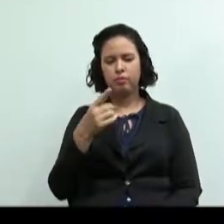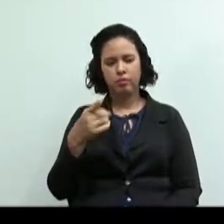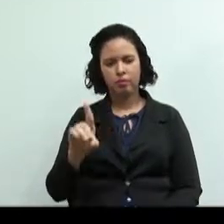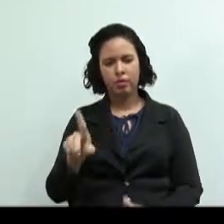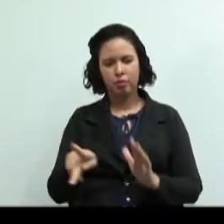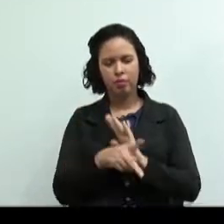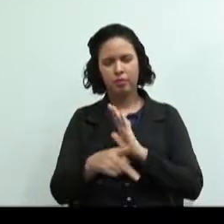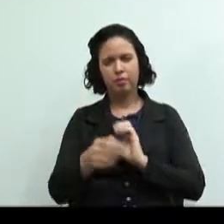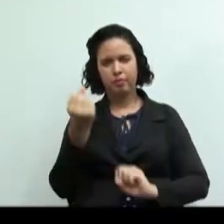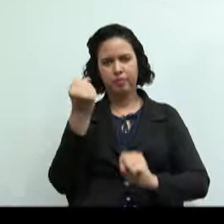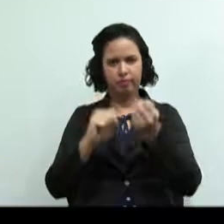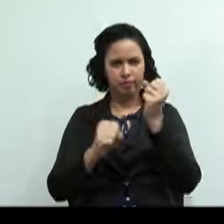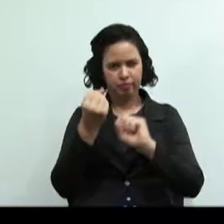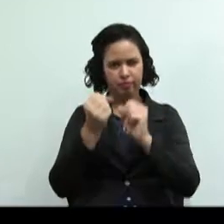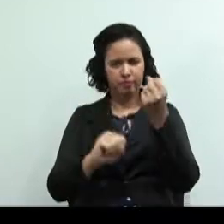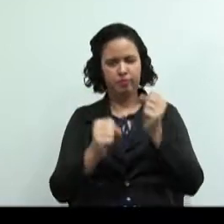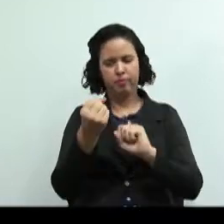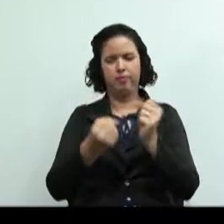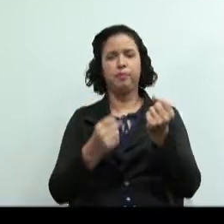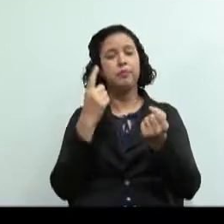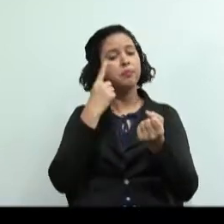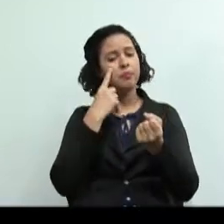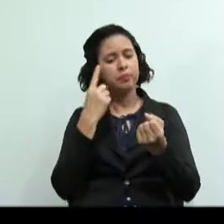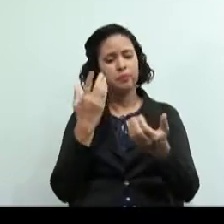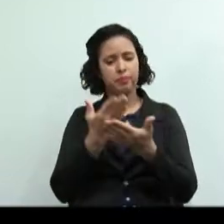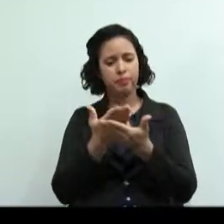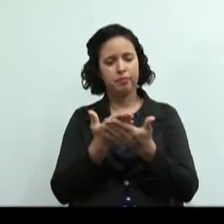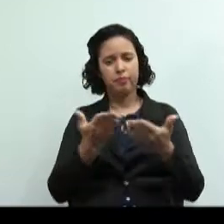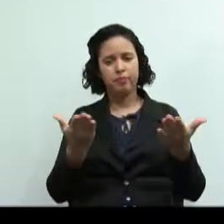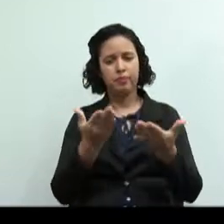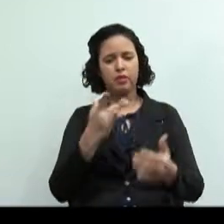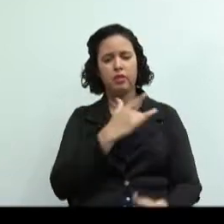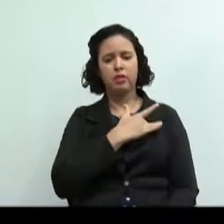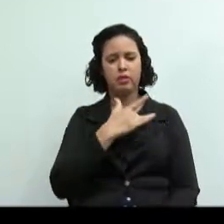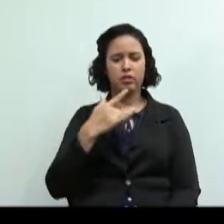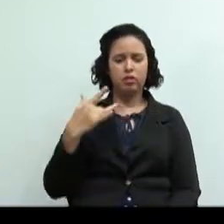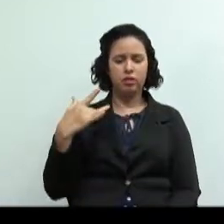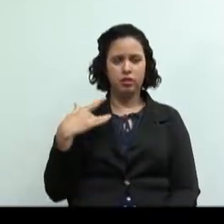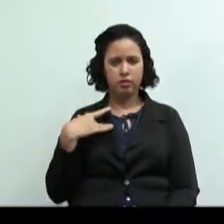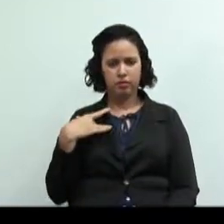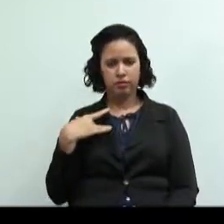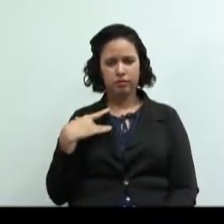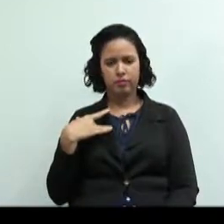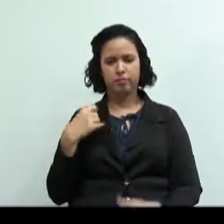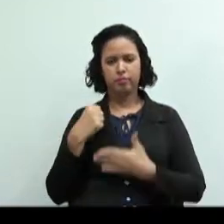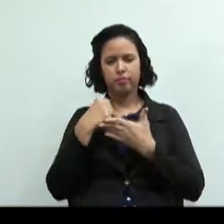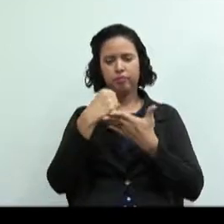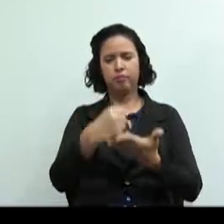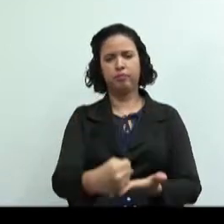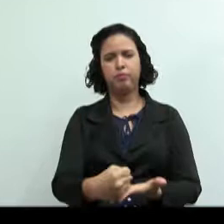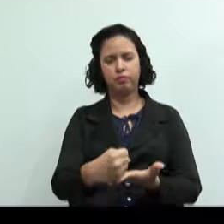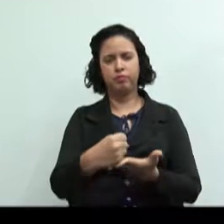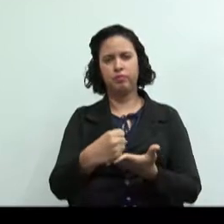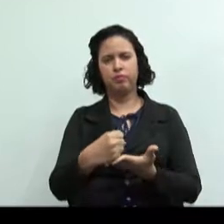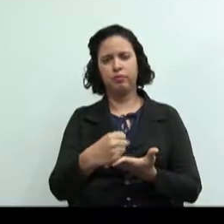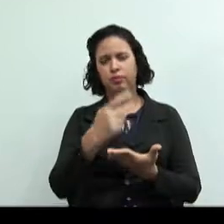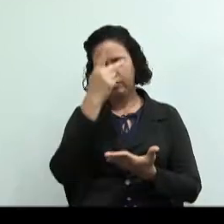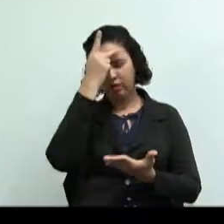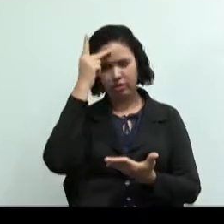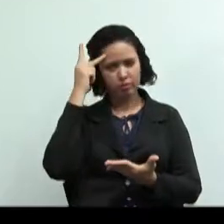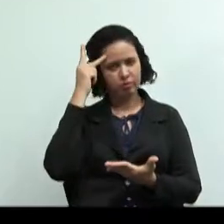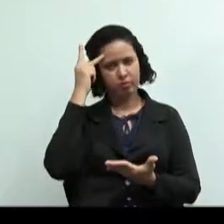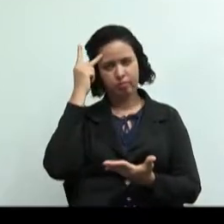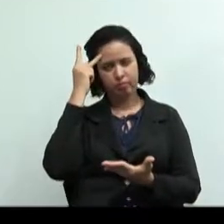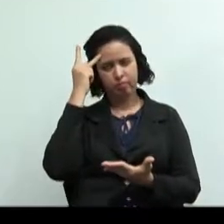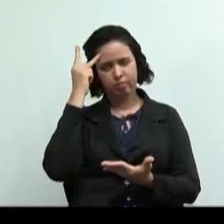produções diversas, que viremos hoje, saúde, prestam atendimentos à população por preços mais